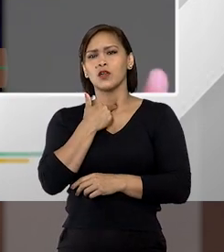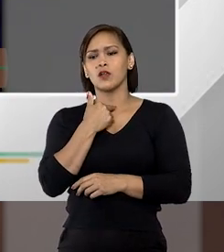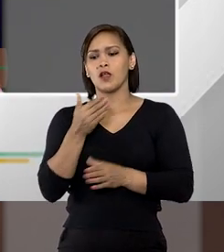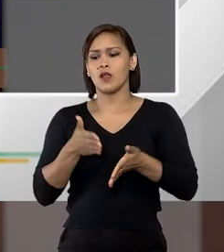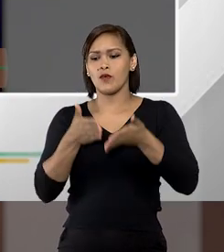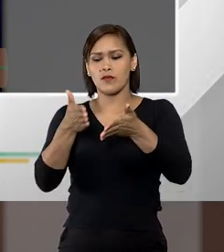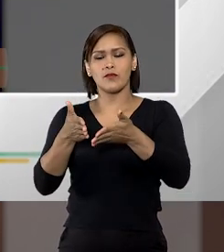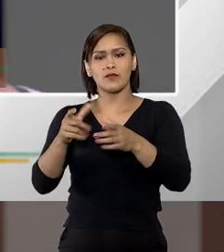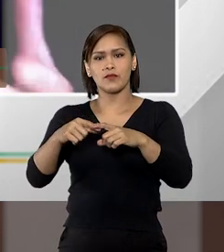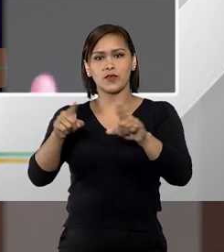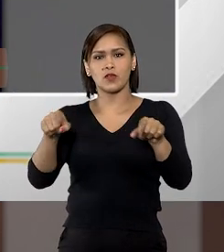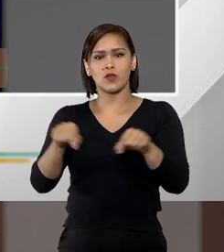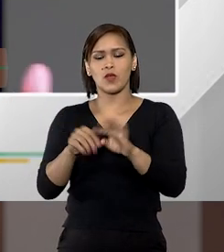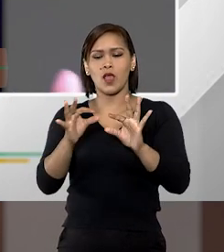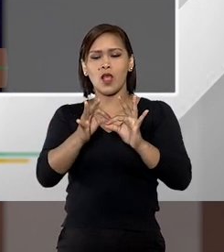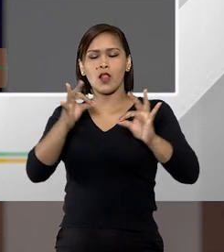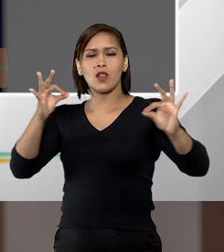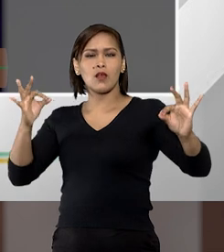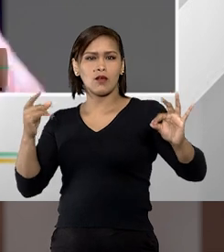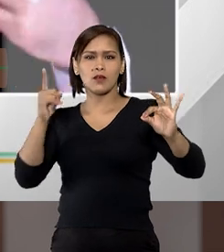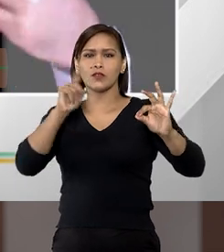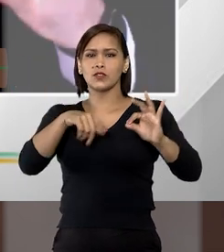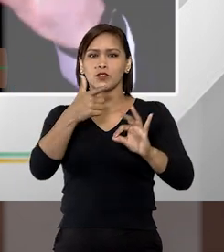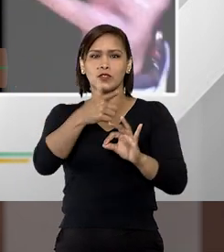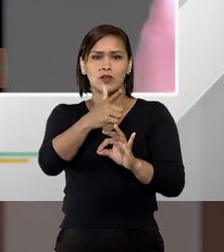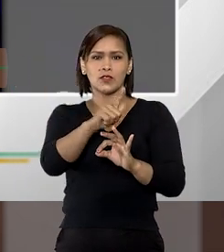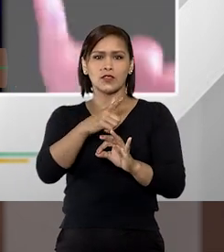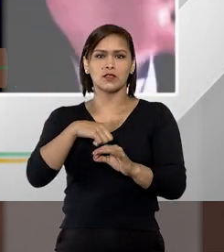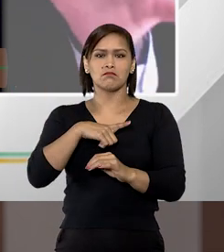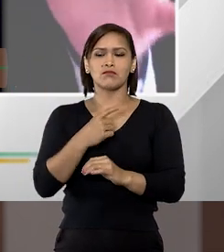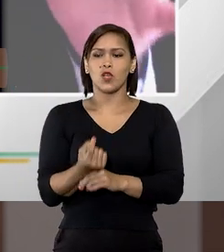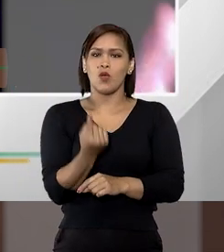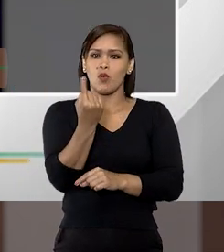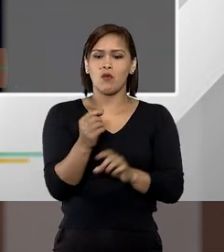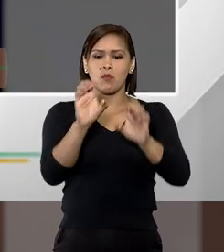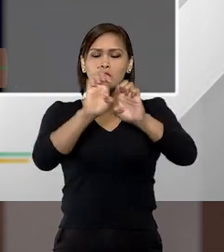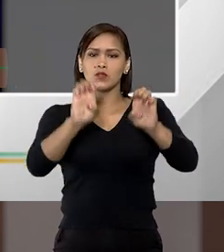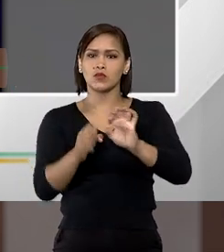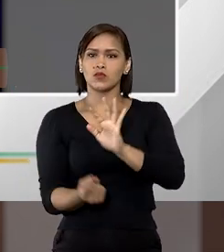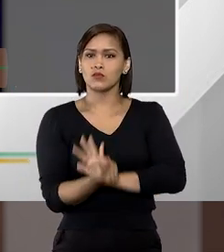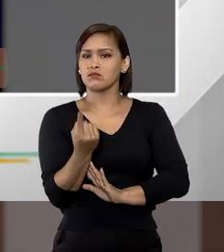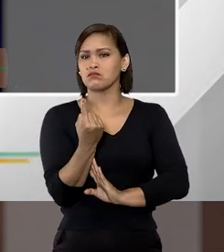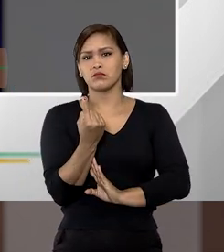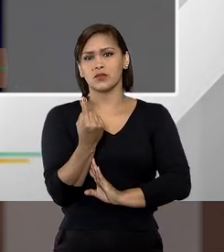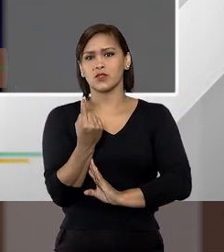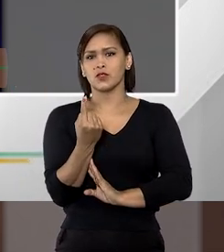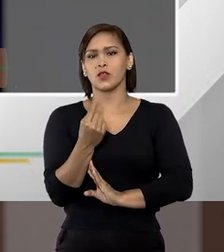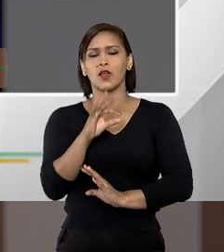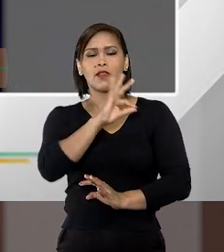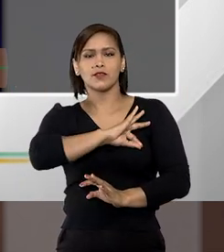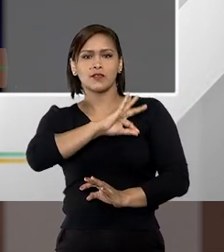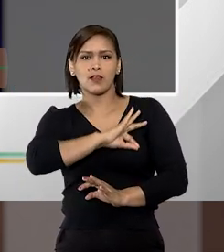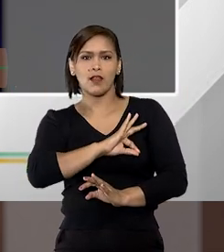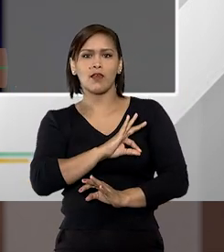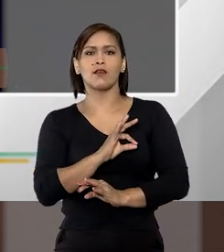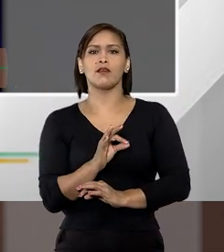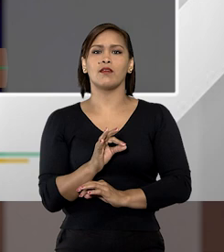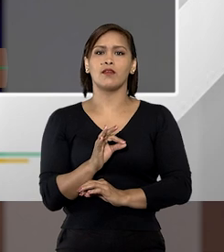lugares distantes remotos onde só tem uma estrutura de delegacia